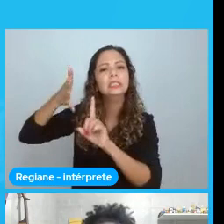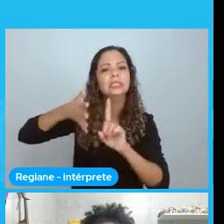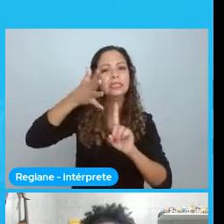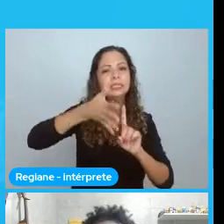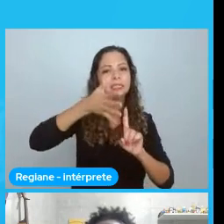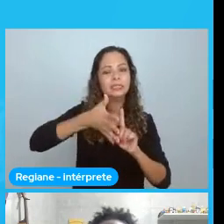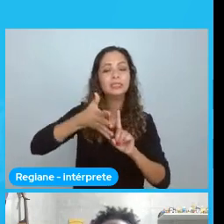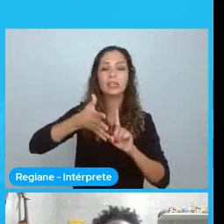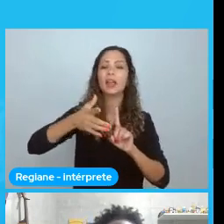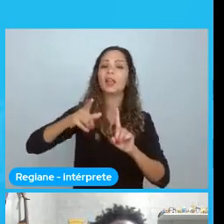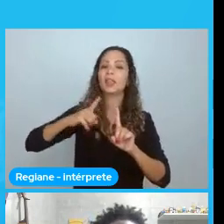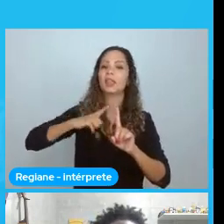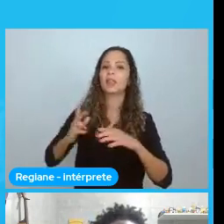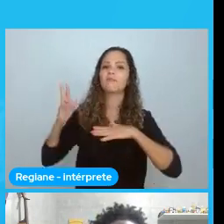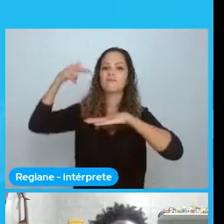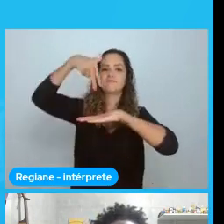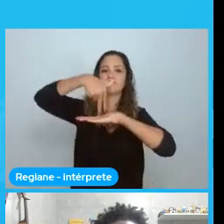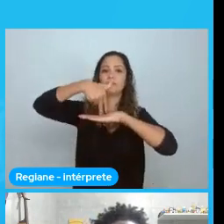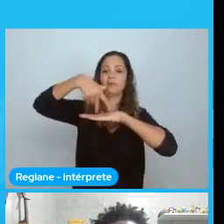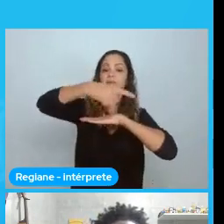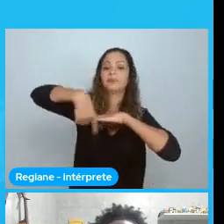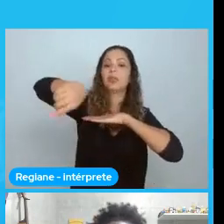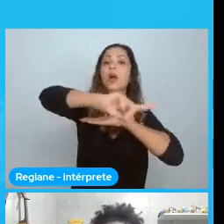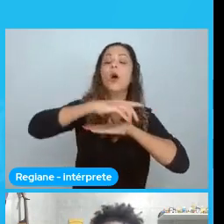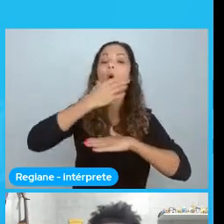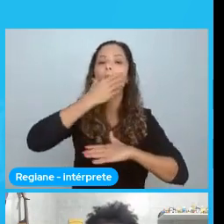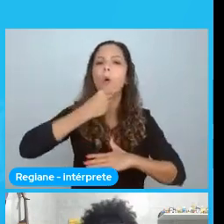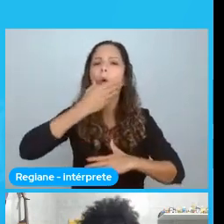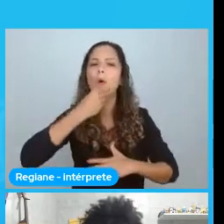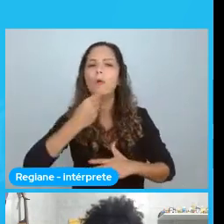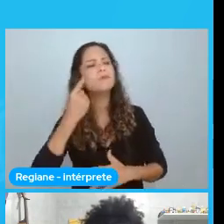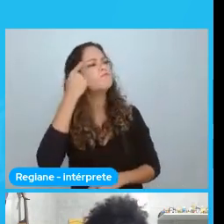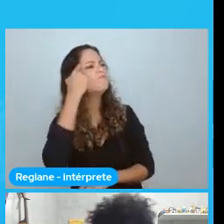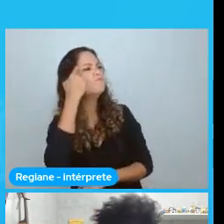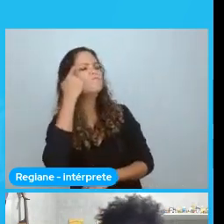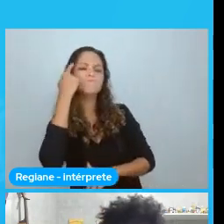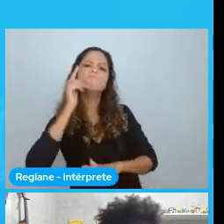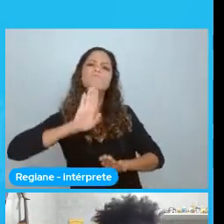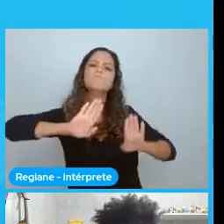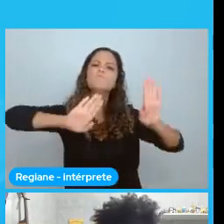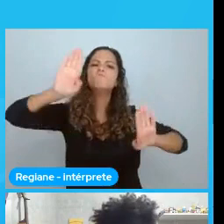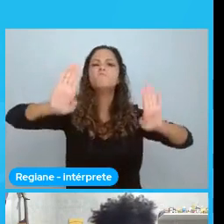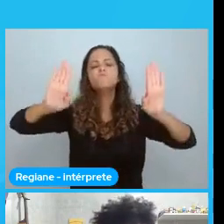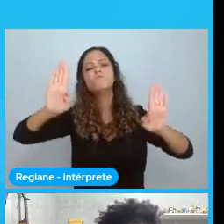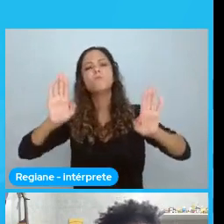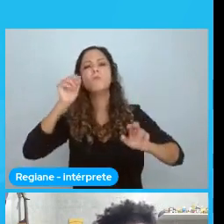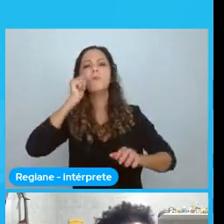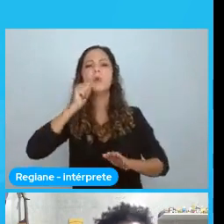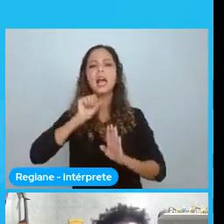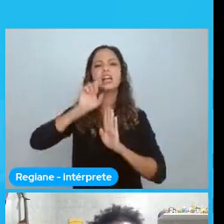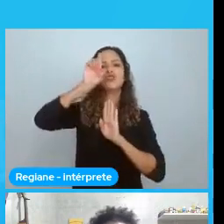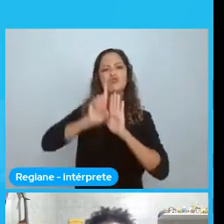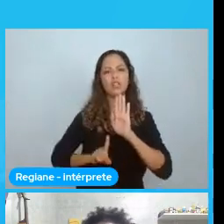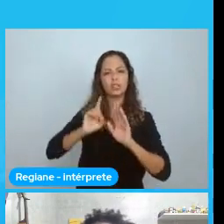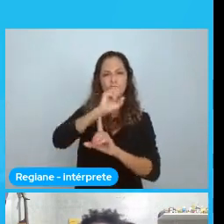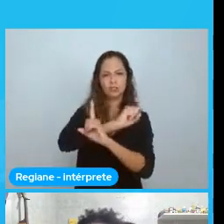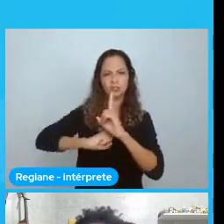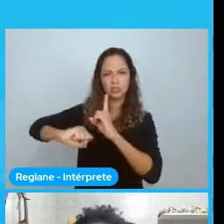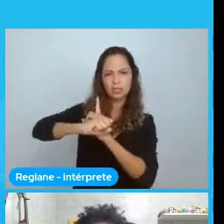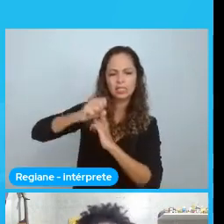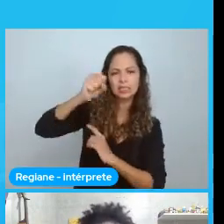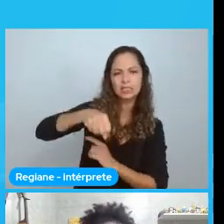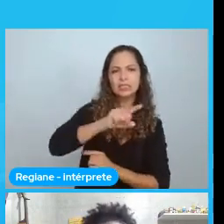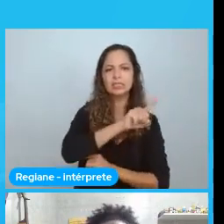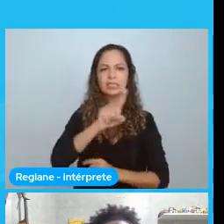estavam decidindo. Sobre as mulheres. Terem direitos na sociedade. Quando a gente fala. Homens decidindo sobre. Direitos das